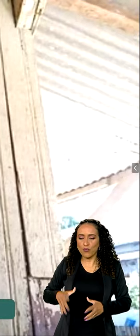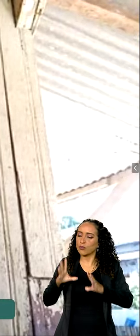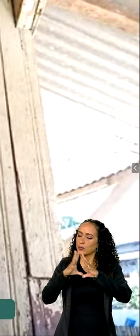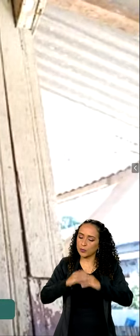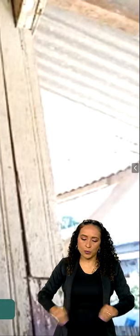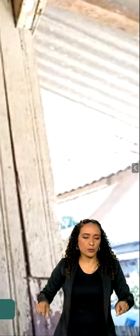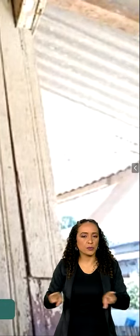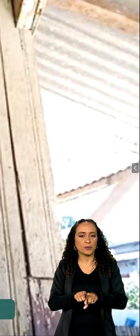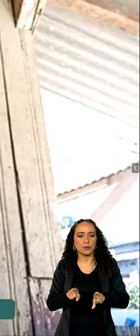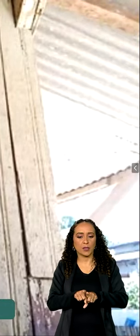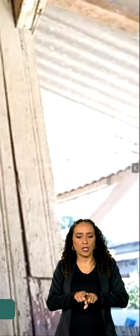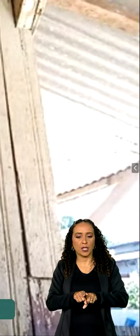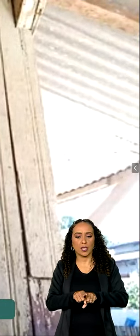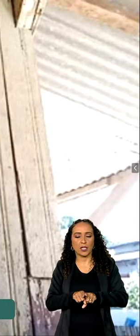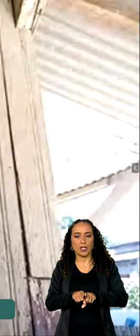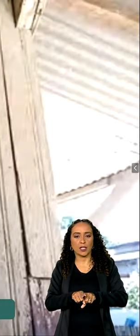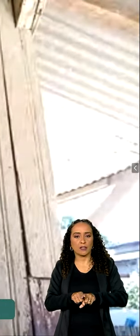zera.